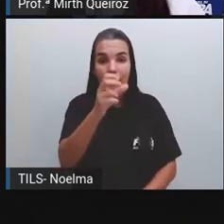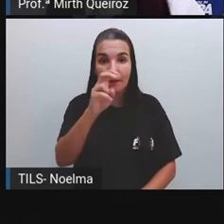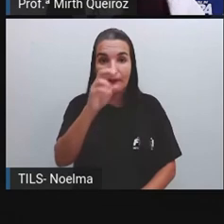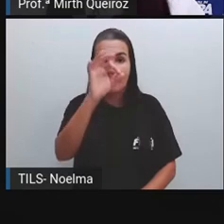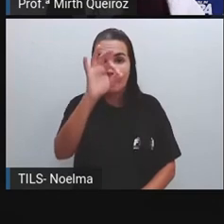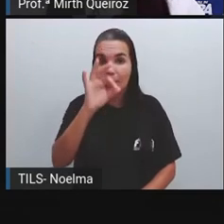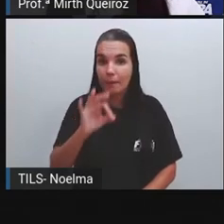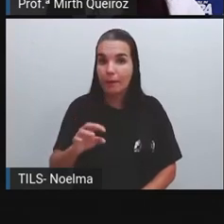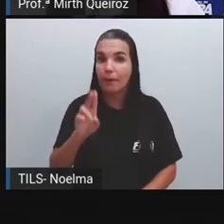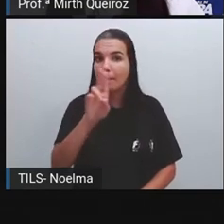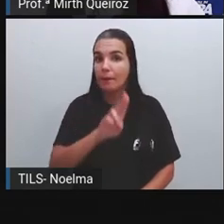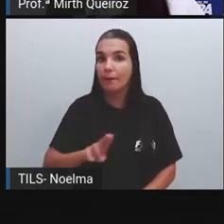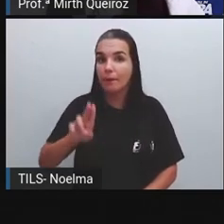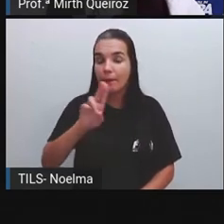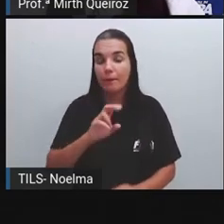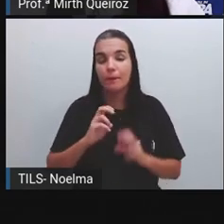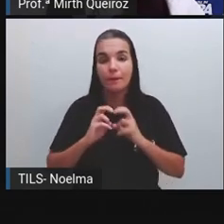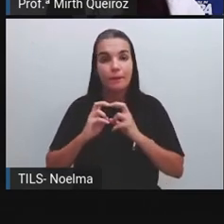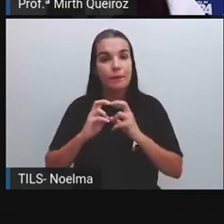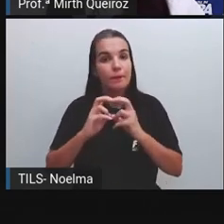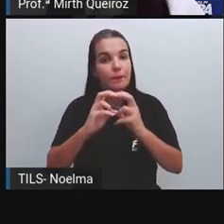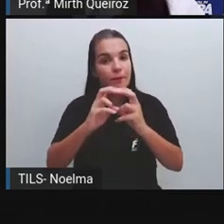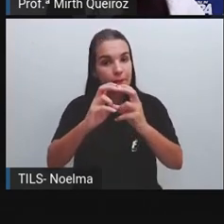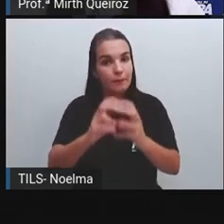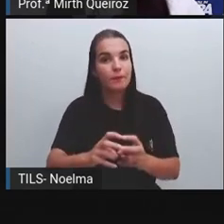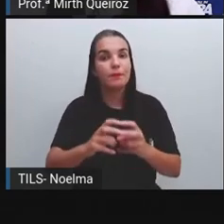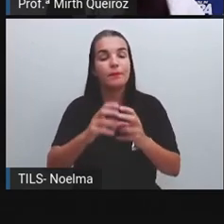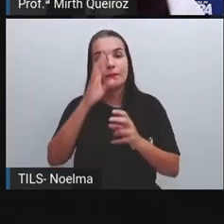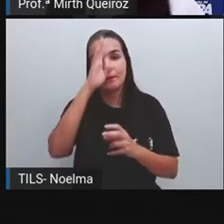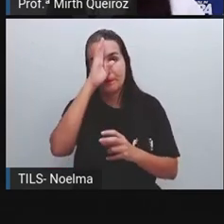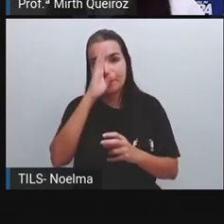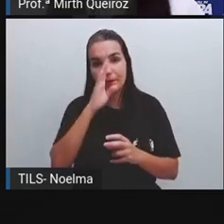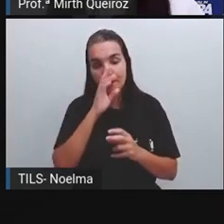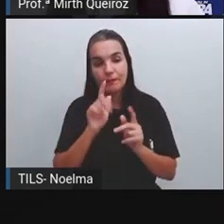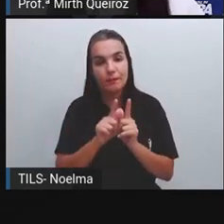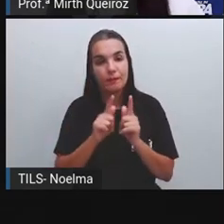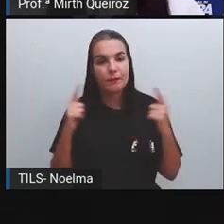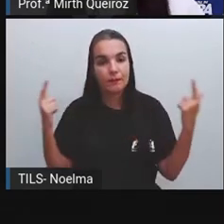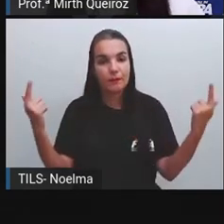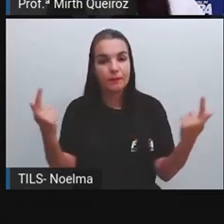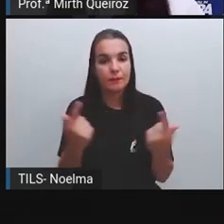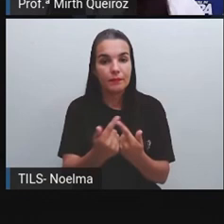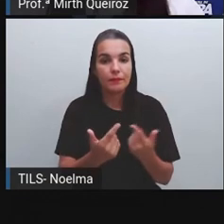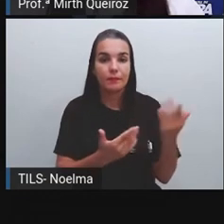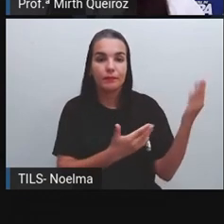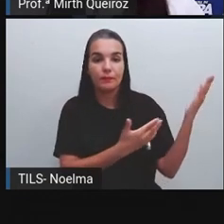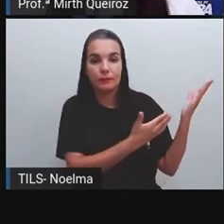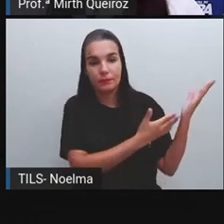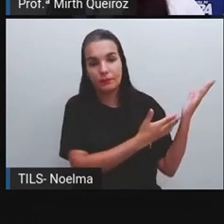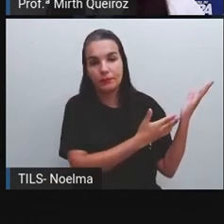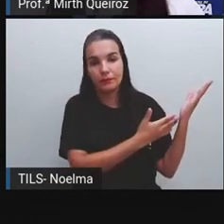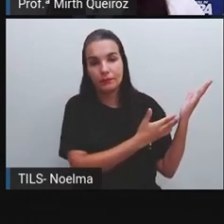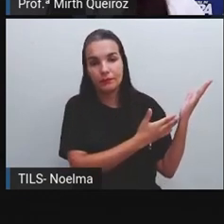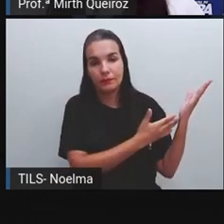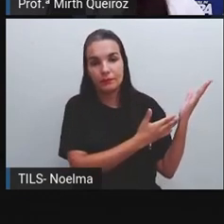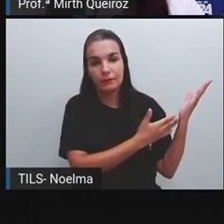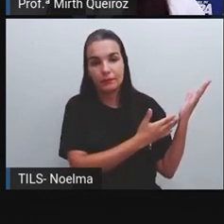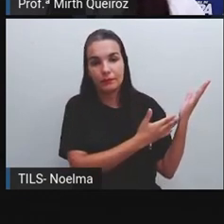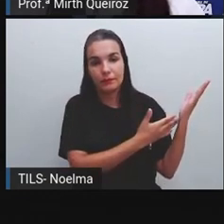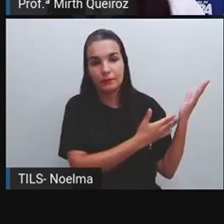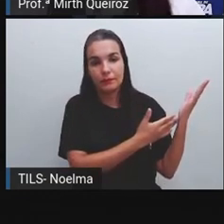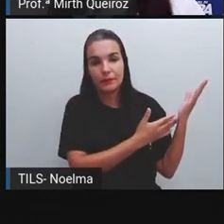carro, 23%, moto, 5,5%, bicicleta 3%, caminhar 3%.